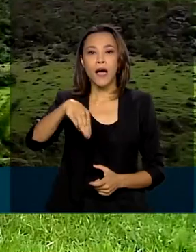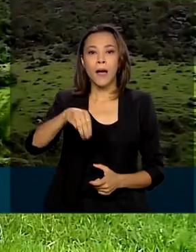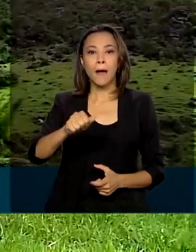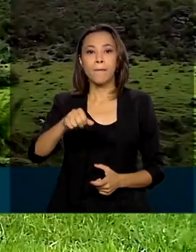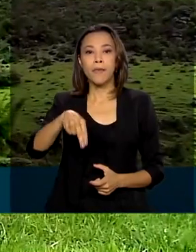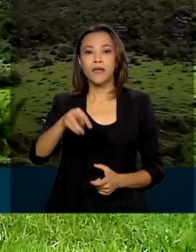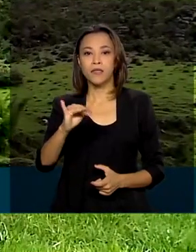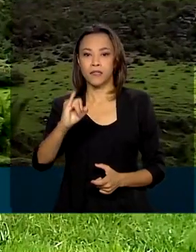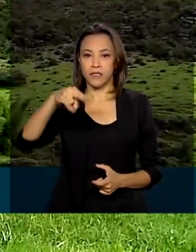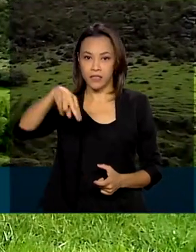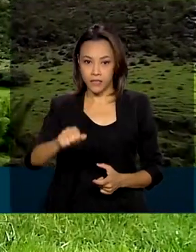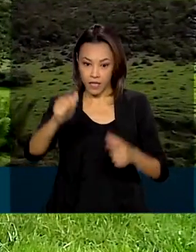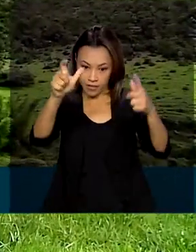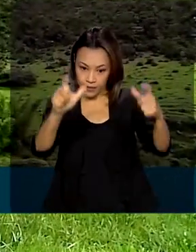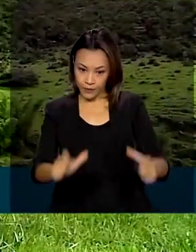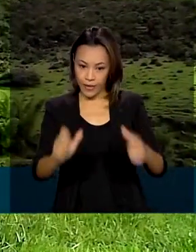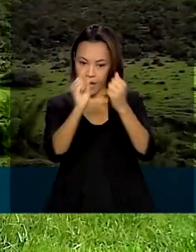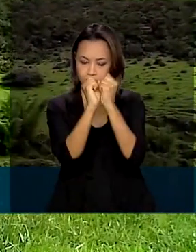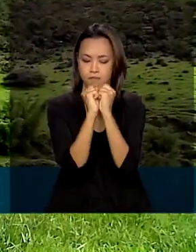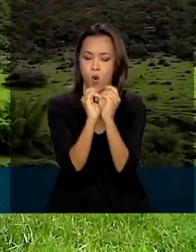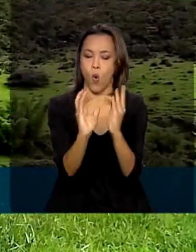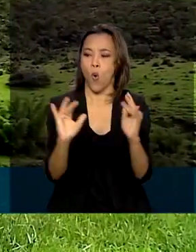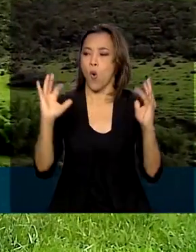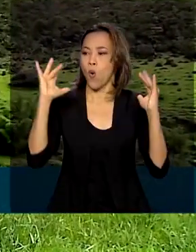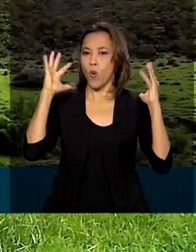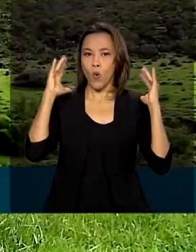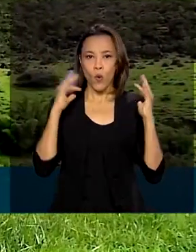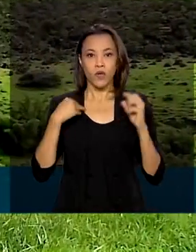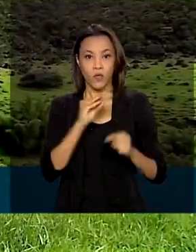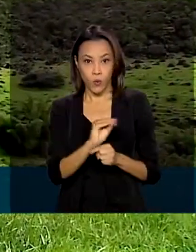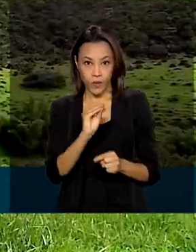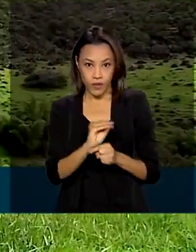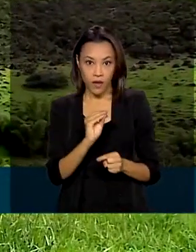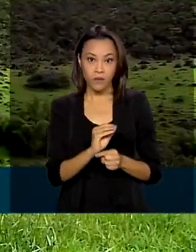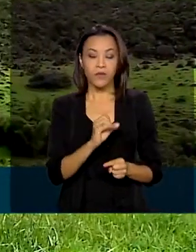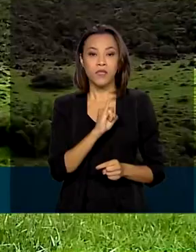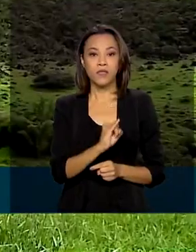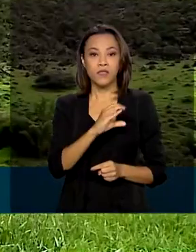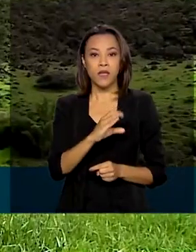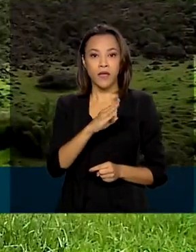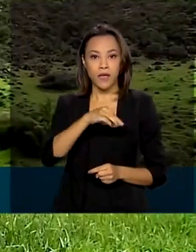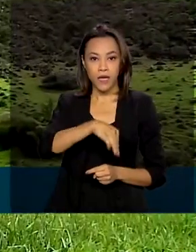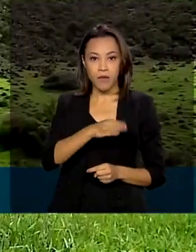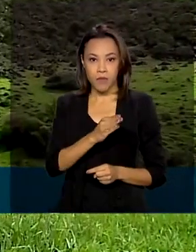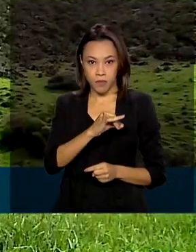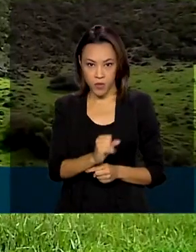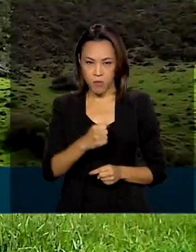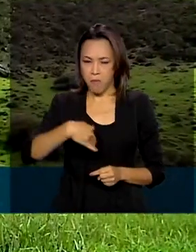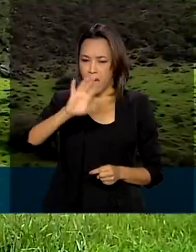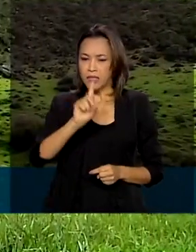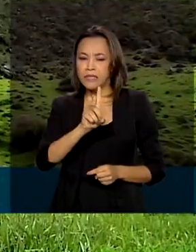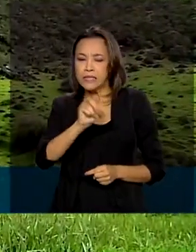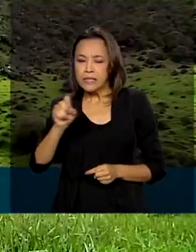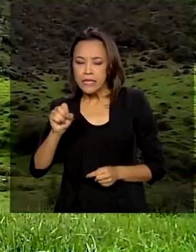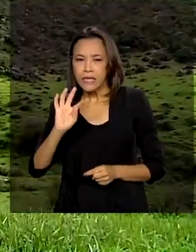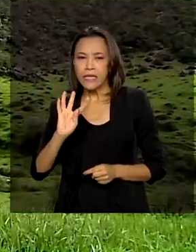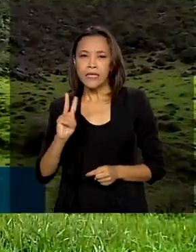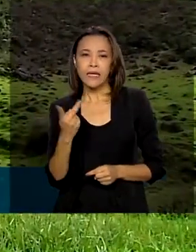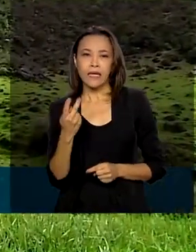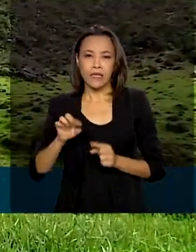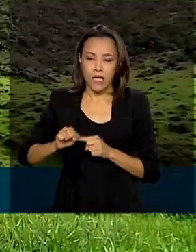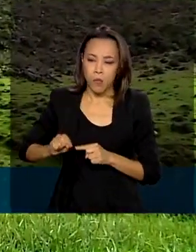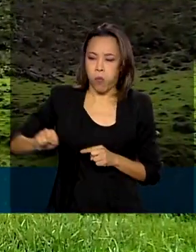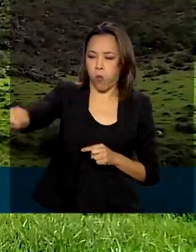Sempre Vivas, uma unidade de conservação do ICMBio, com mais de 124 mil hectares de área na Serra do